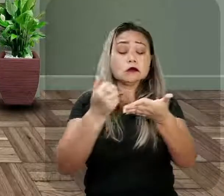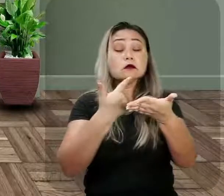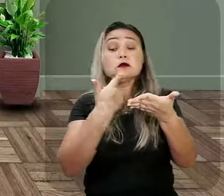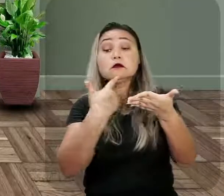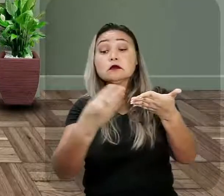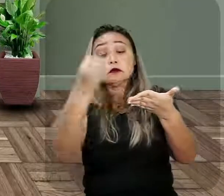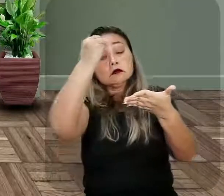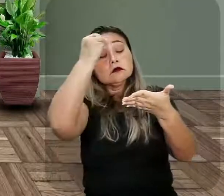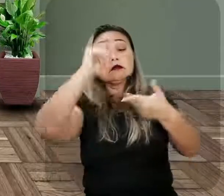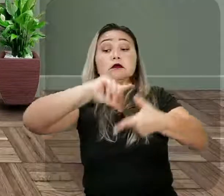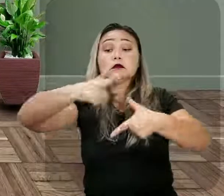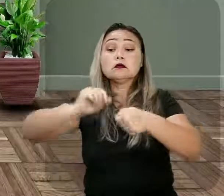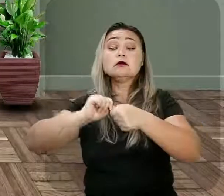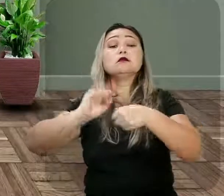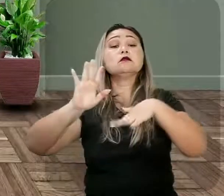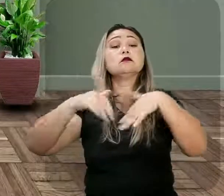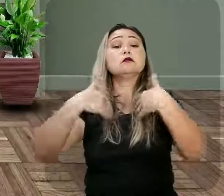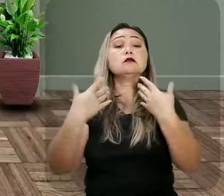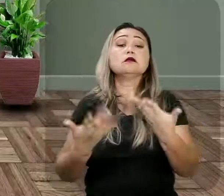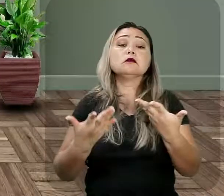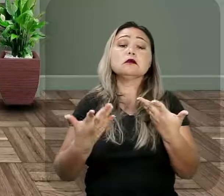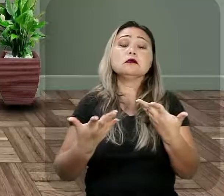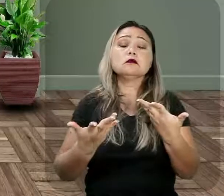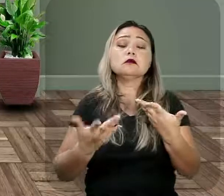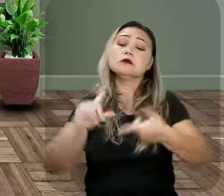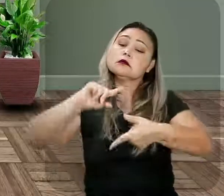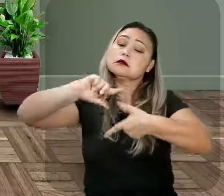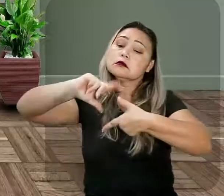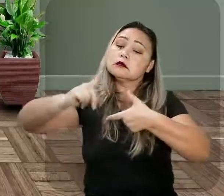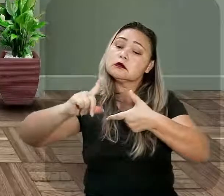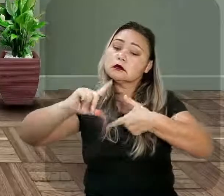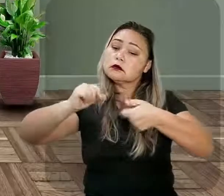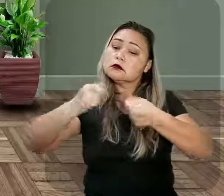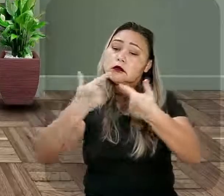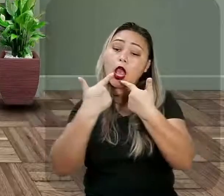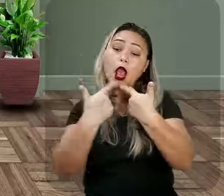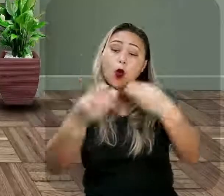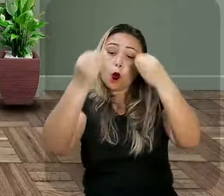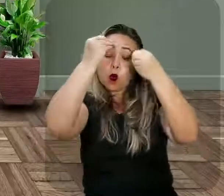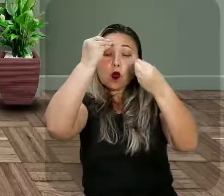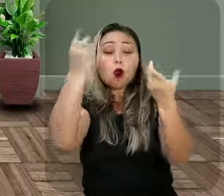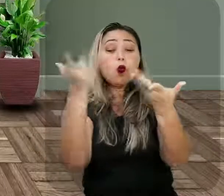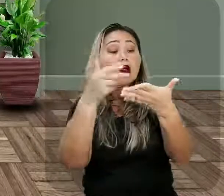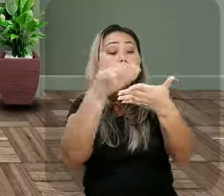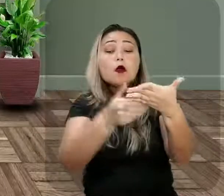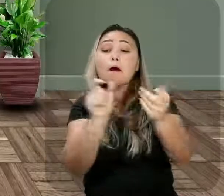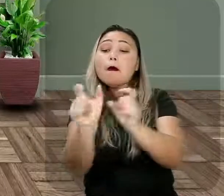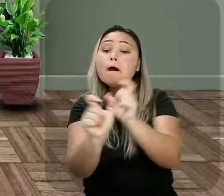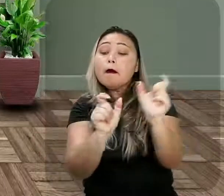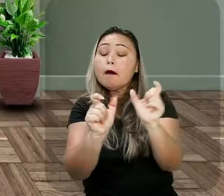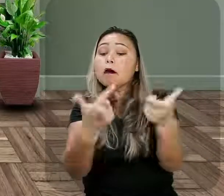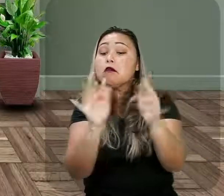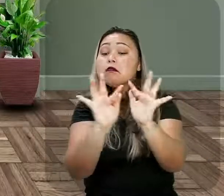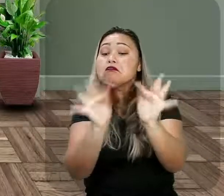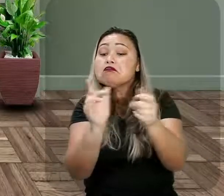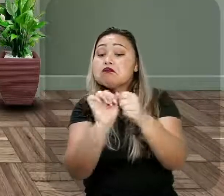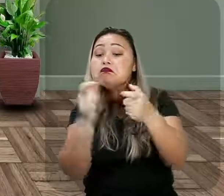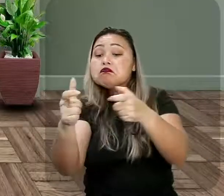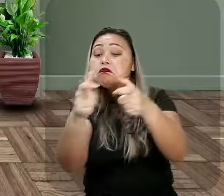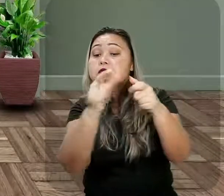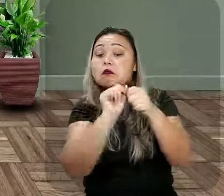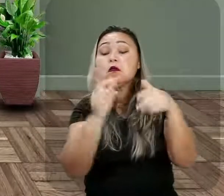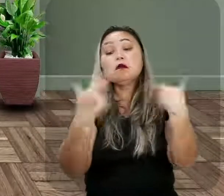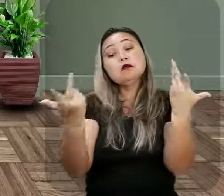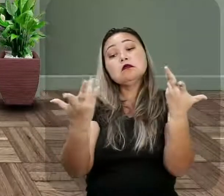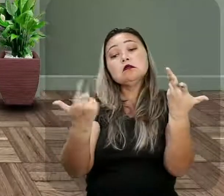linguagem do modernismo, ela vem o quê? Como a linguagem do coloquial. Embora lá na obra você vai